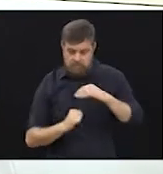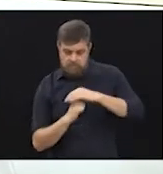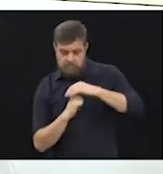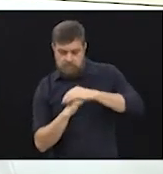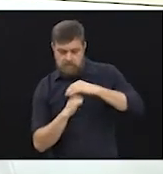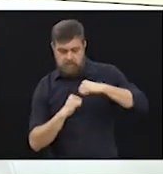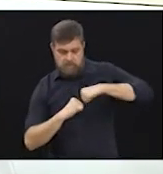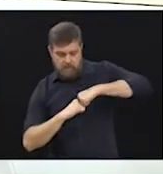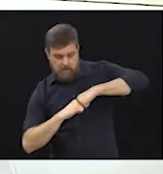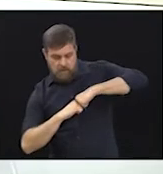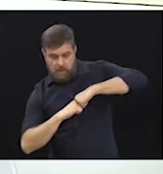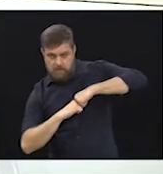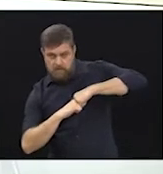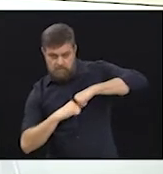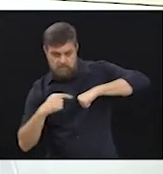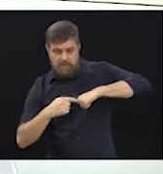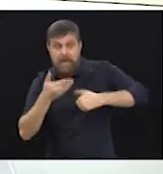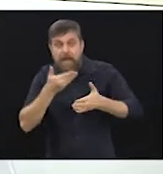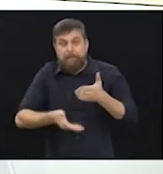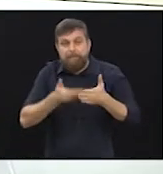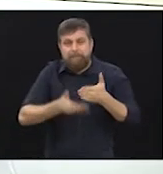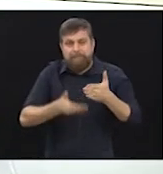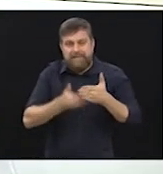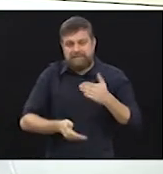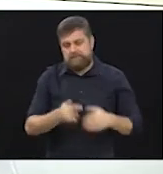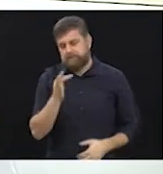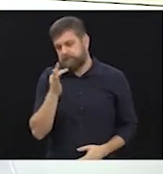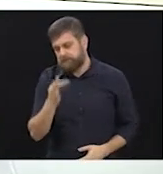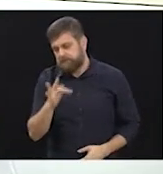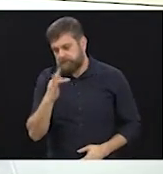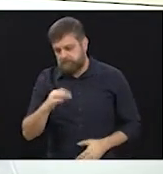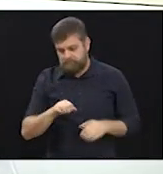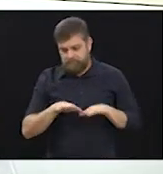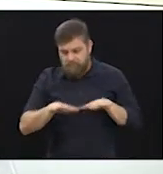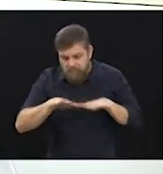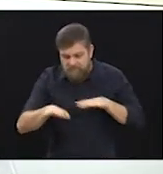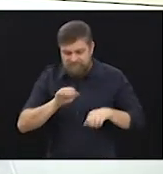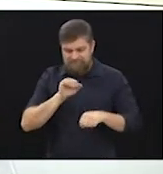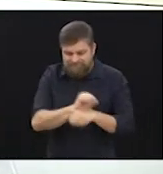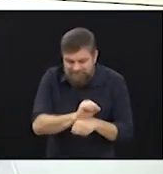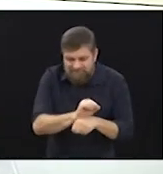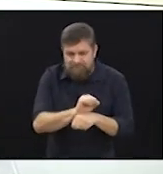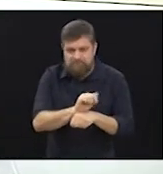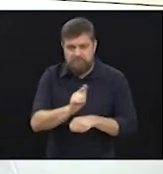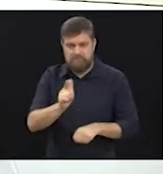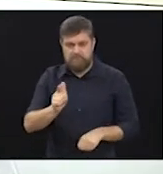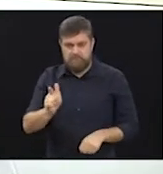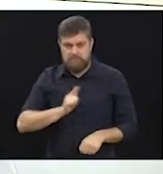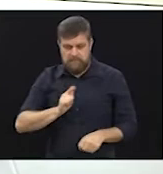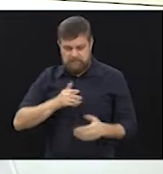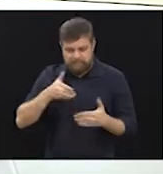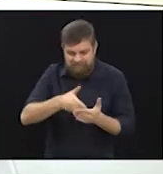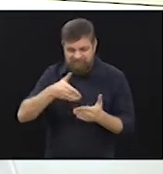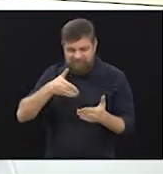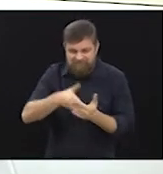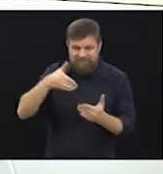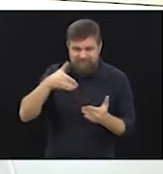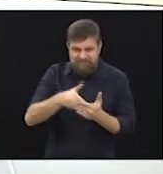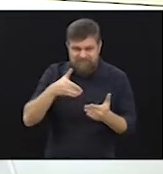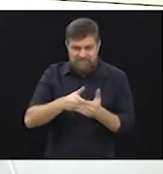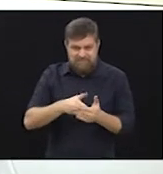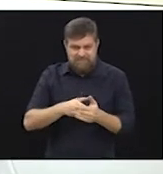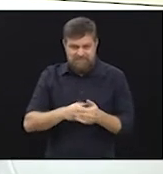condição da articulação começa a ficar bloqueada. Então, essa restrição começa a provocar uma